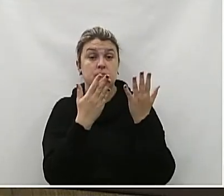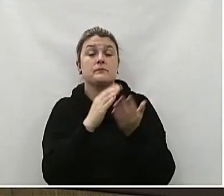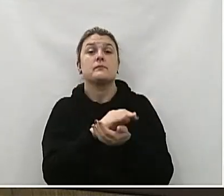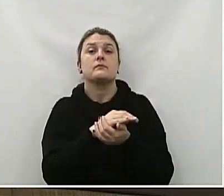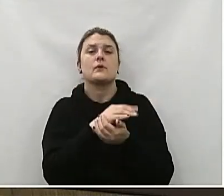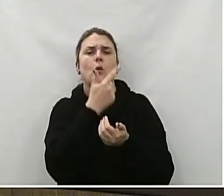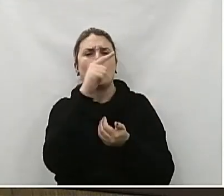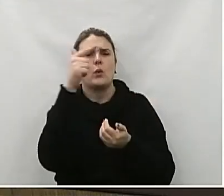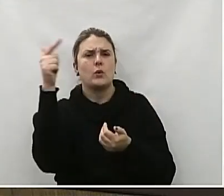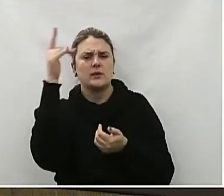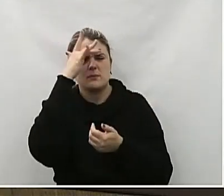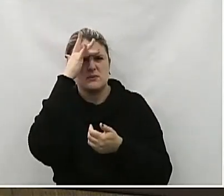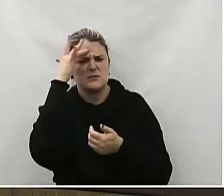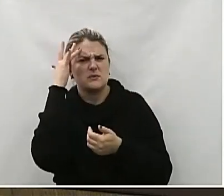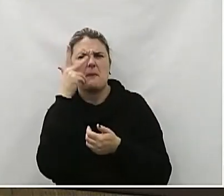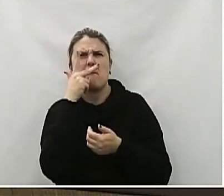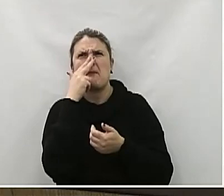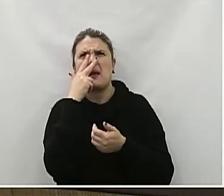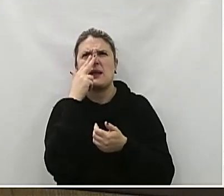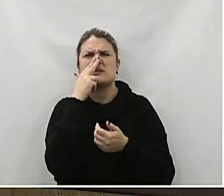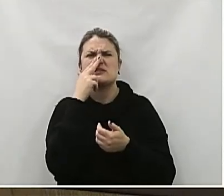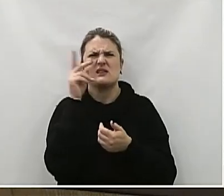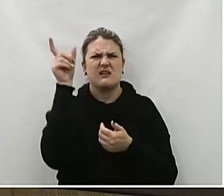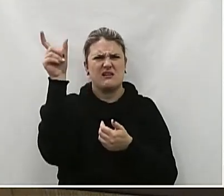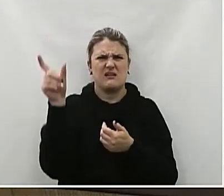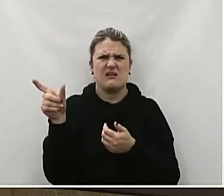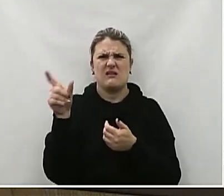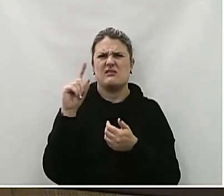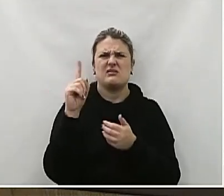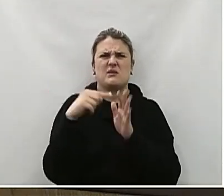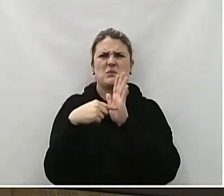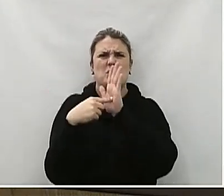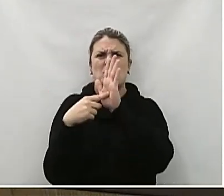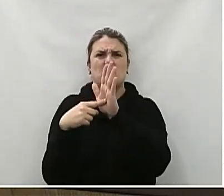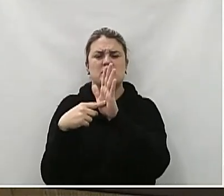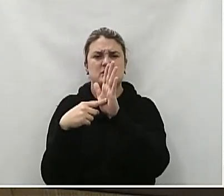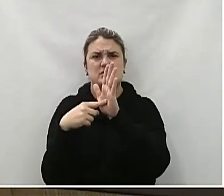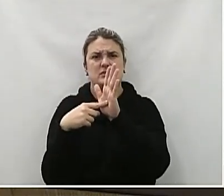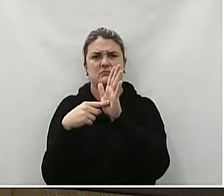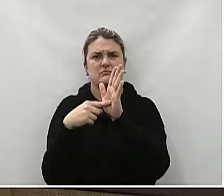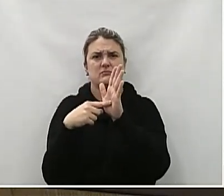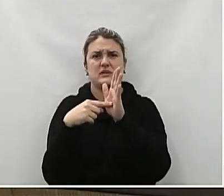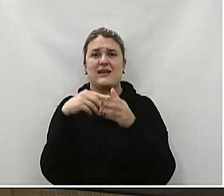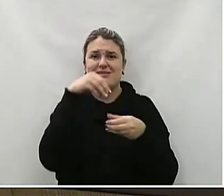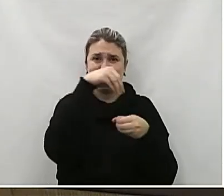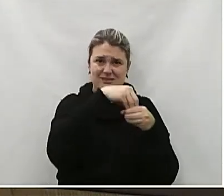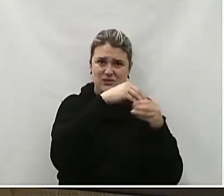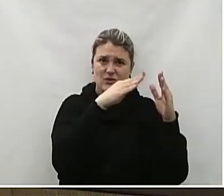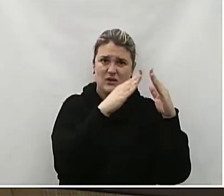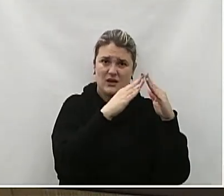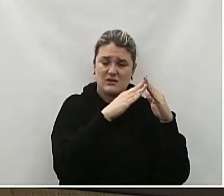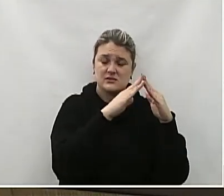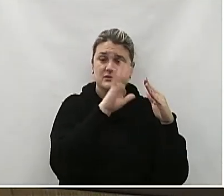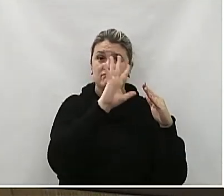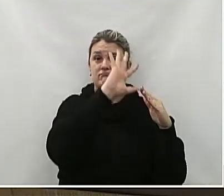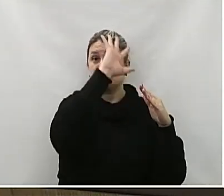Para as outras pessoas Esse tipo de pessoa não se revela Mas dentro de casa